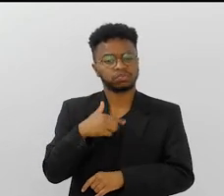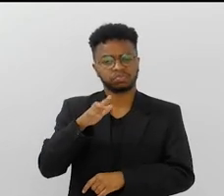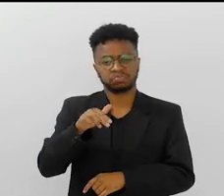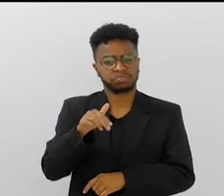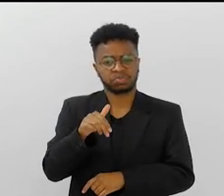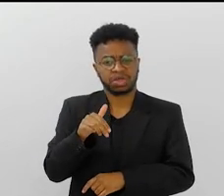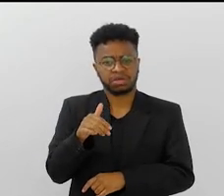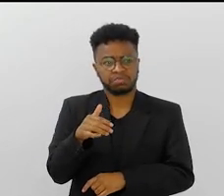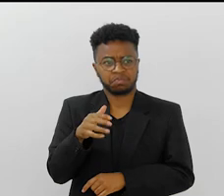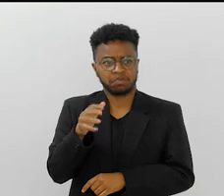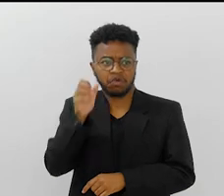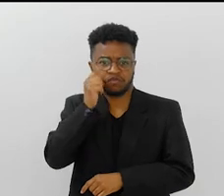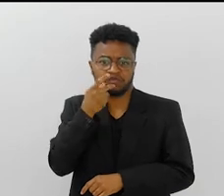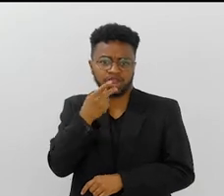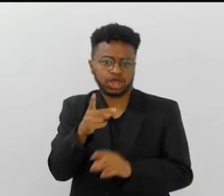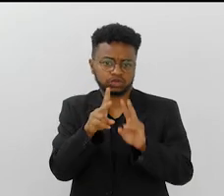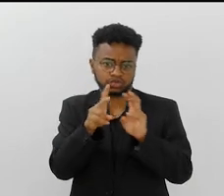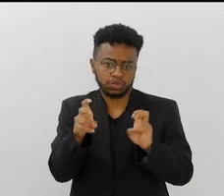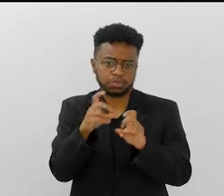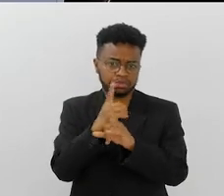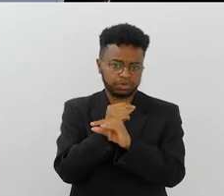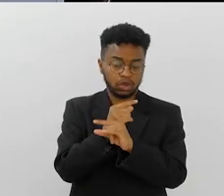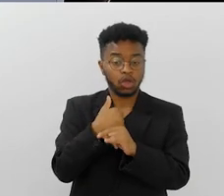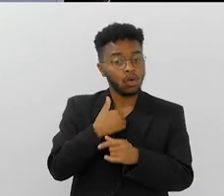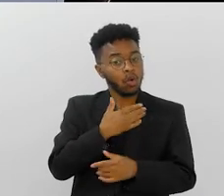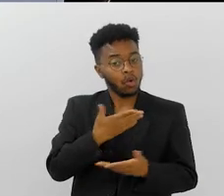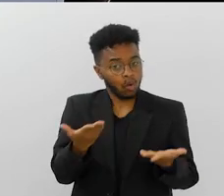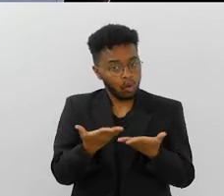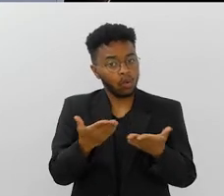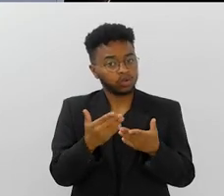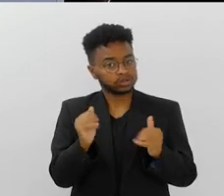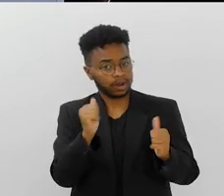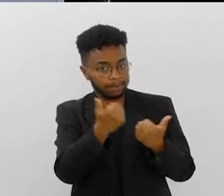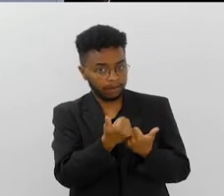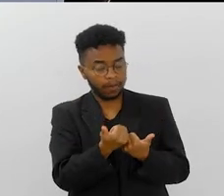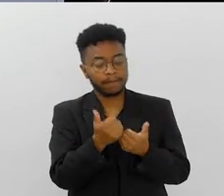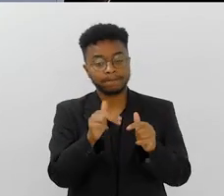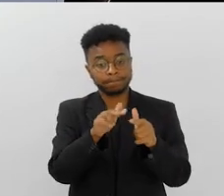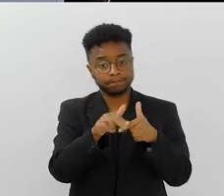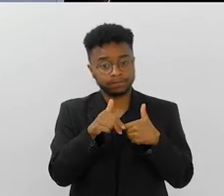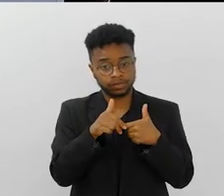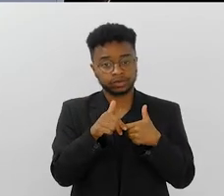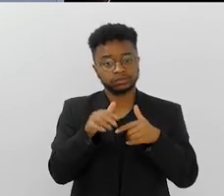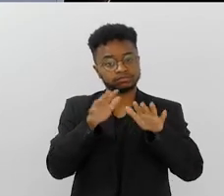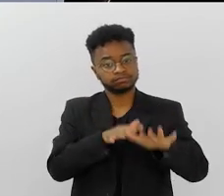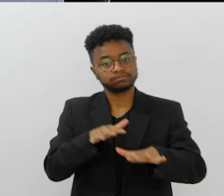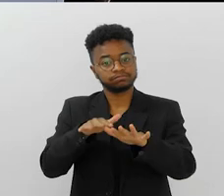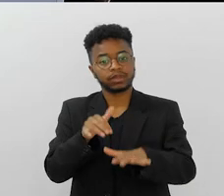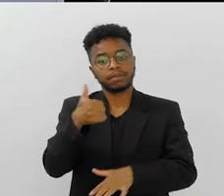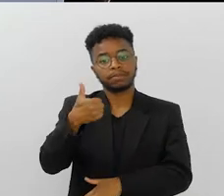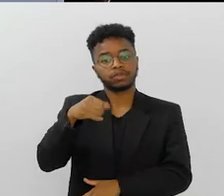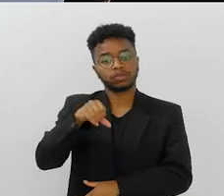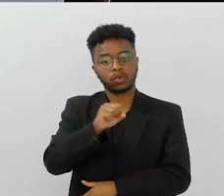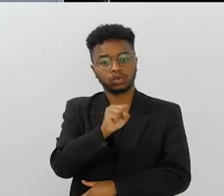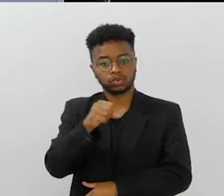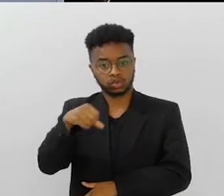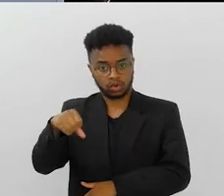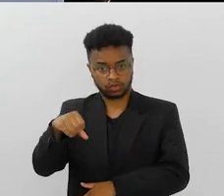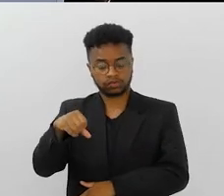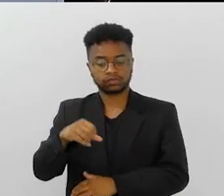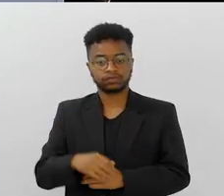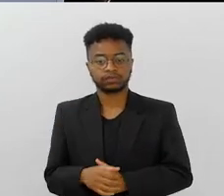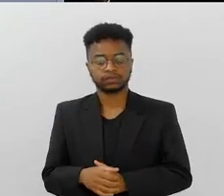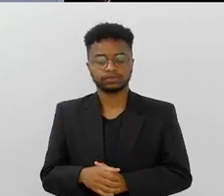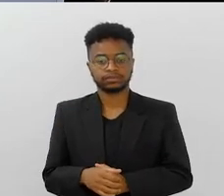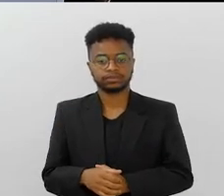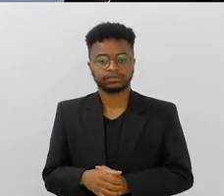Eu nunca tinha ouvido falar da Beija Flor. Eu sou torcedor da Beija Flor hoje e sou torcedor da Beija Flor por causa do desfile de 89, por causa de